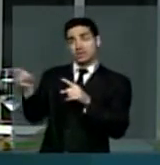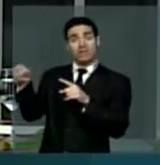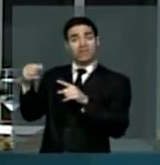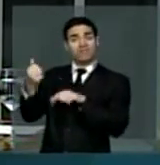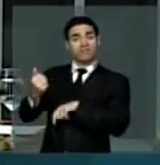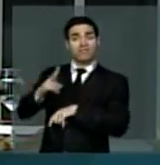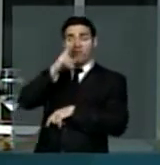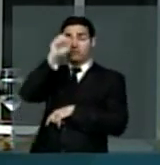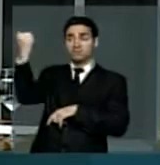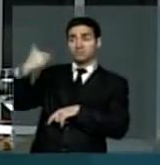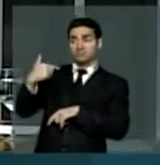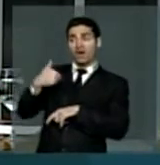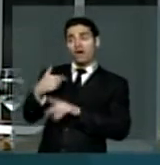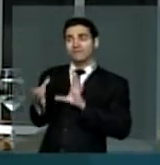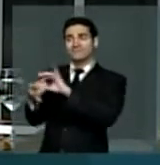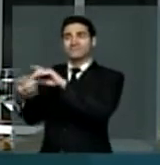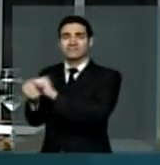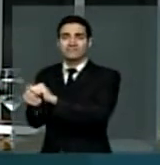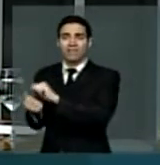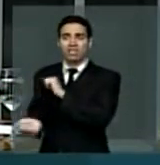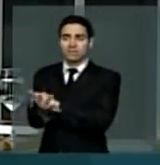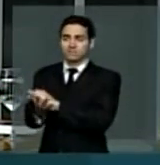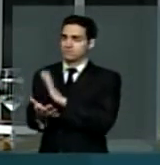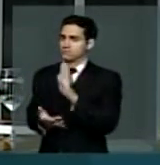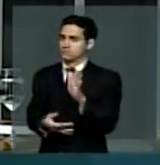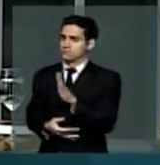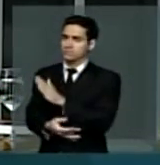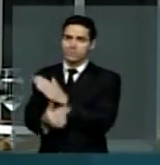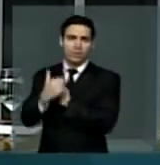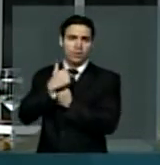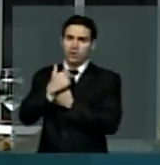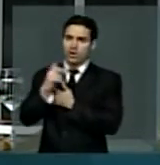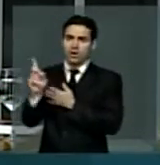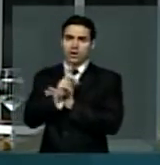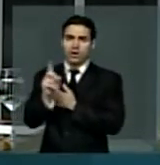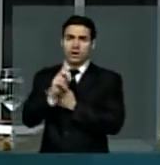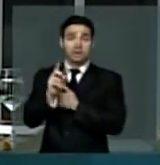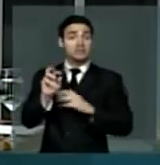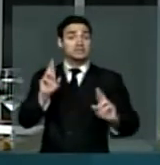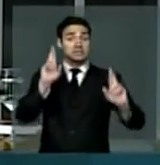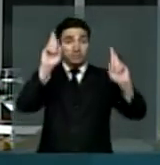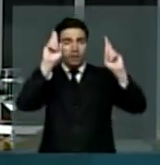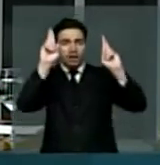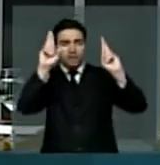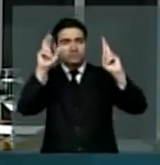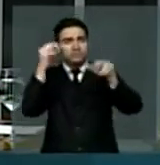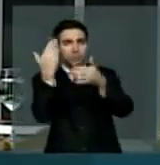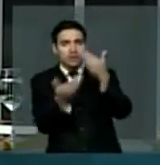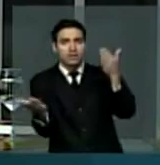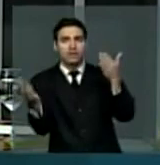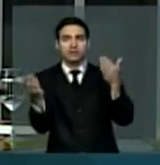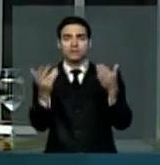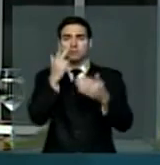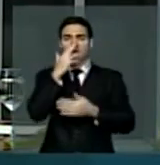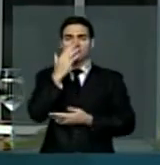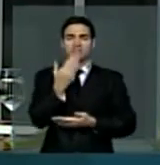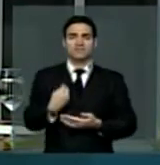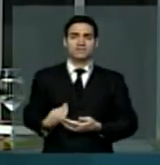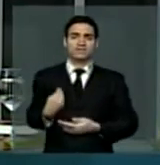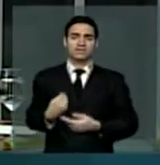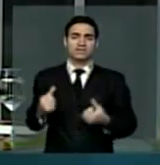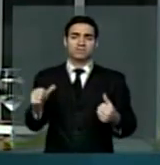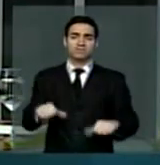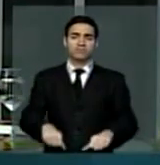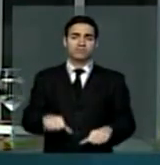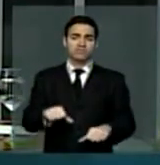perder a esperança é perder o gosto e o sabor da vida perder a esperança é deixar de